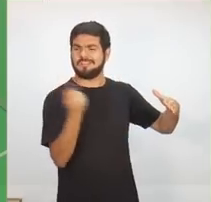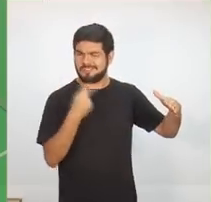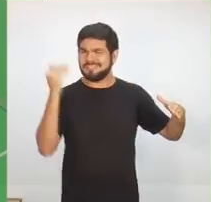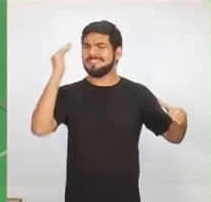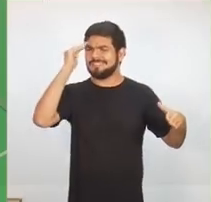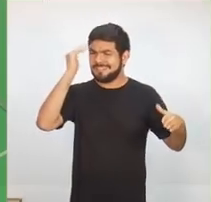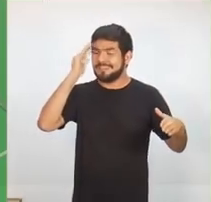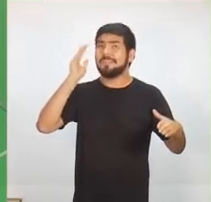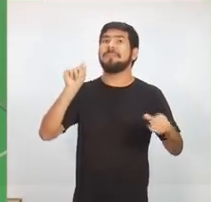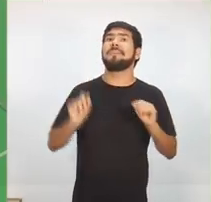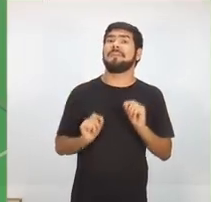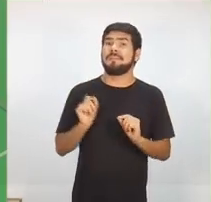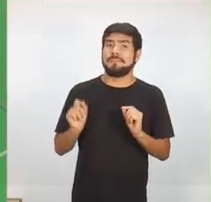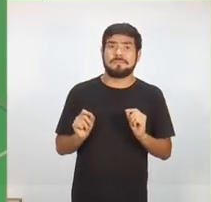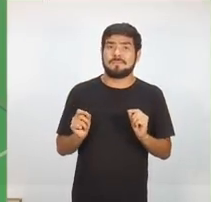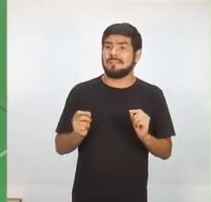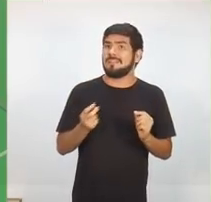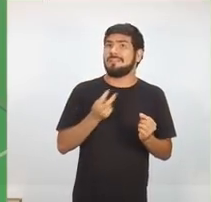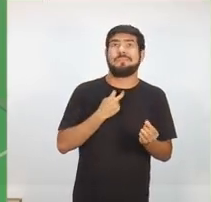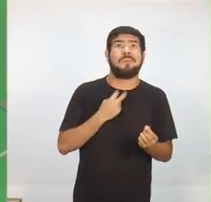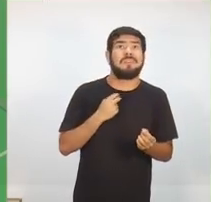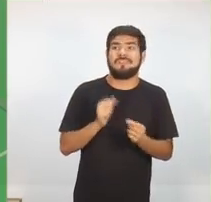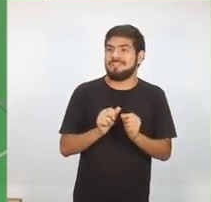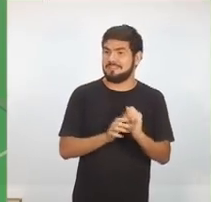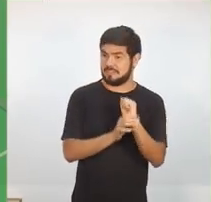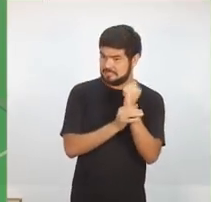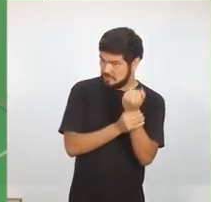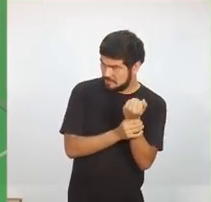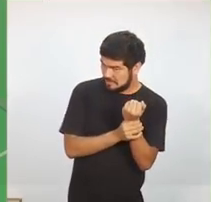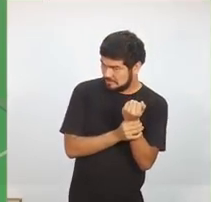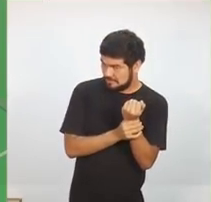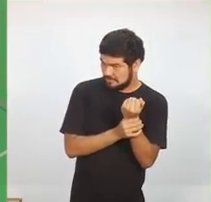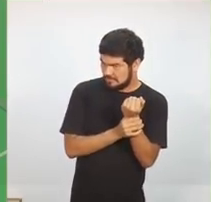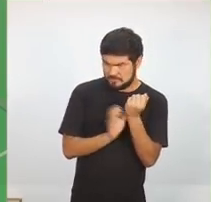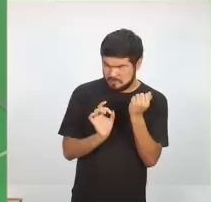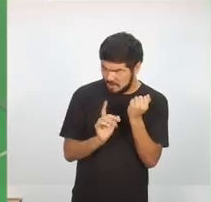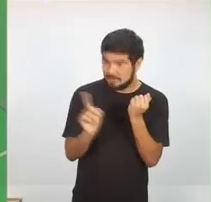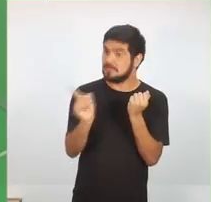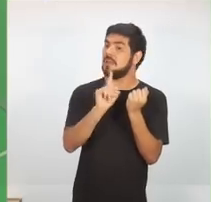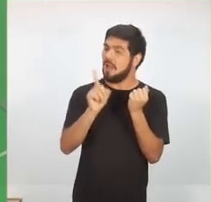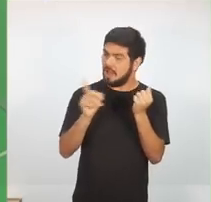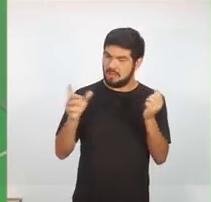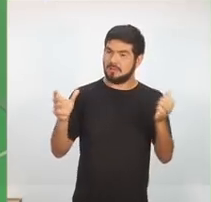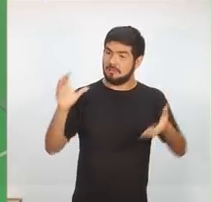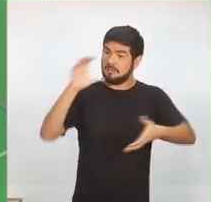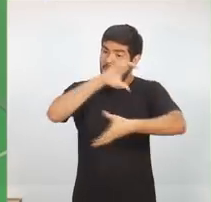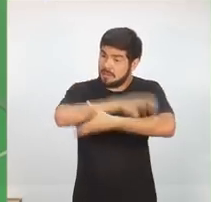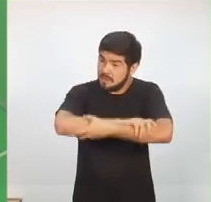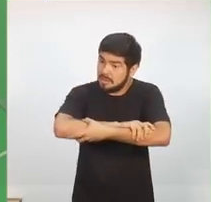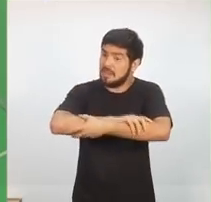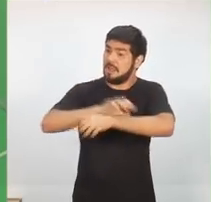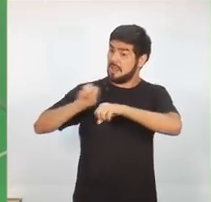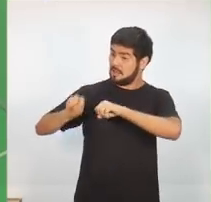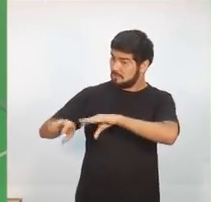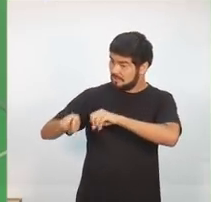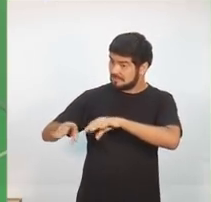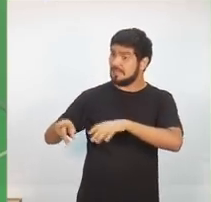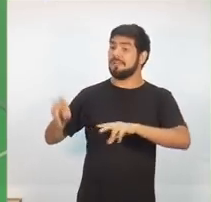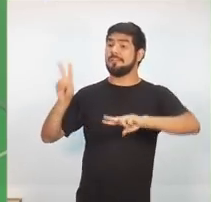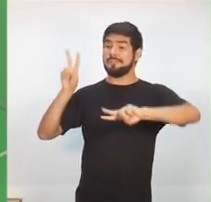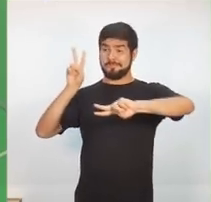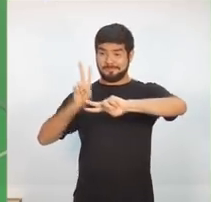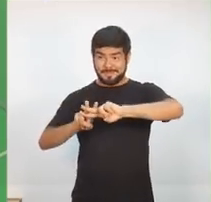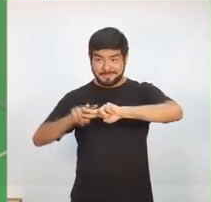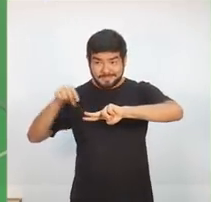que não dá para se fazer só a segurança também sem educação. E nós temos que reeducar os nossos presídios. Nós temos sete